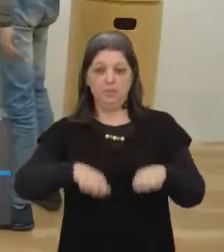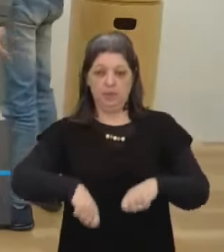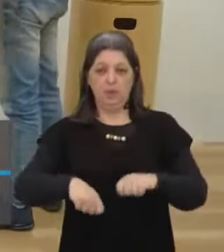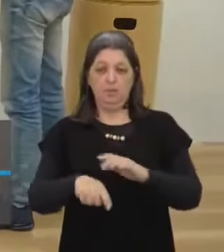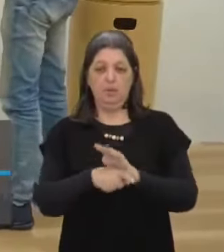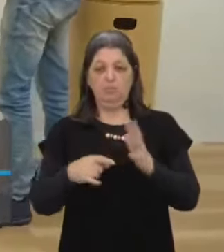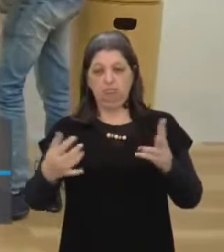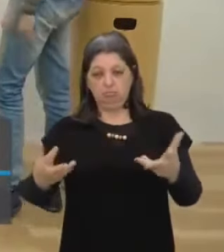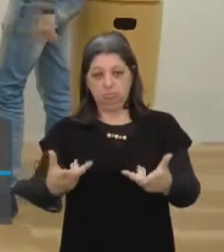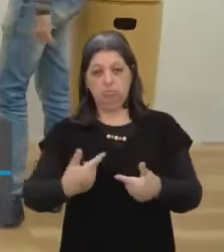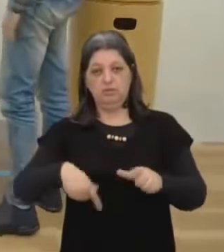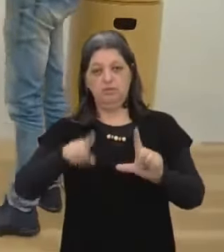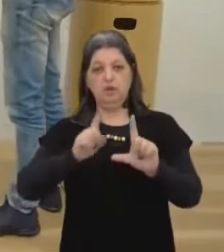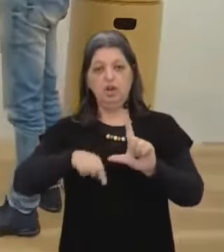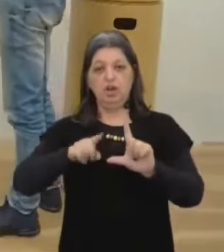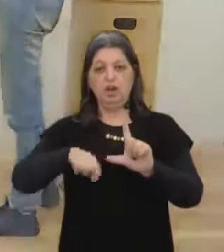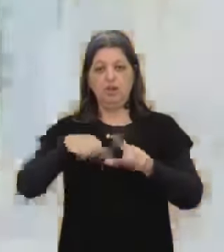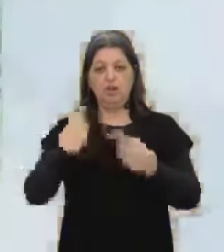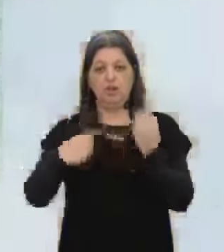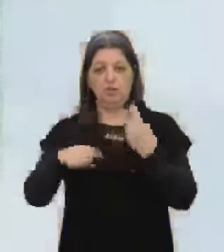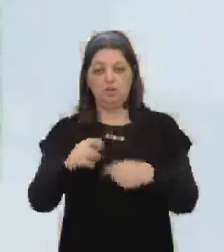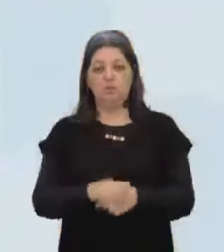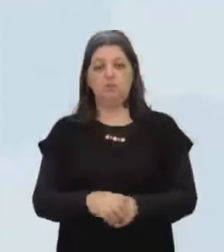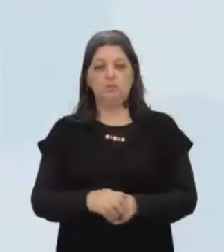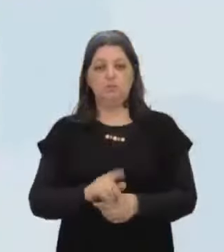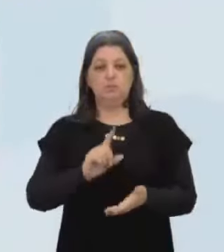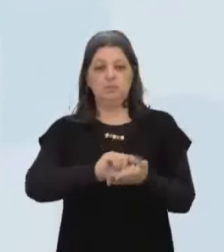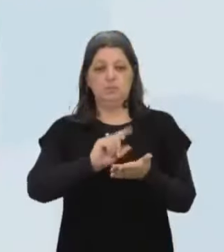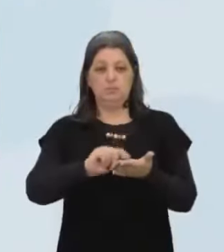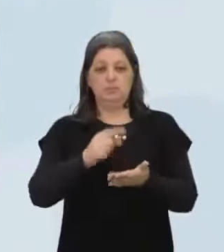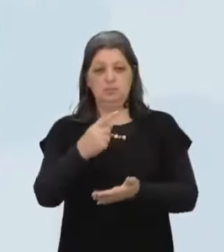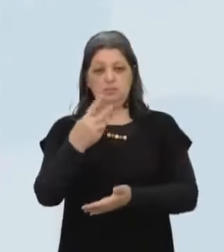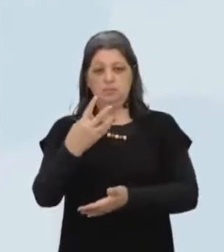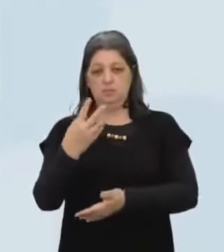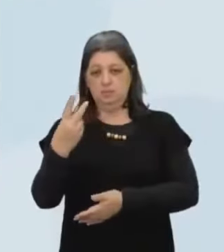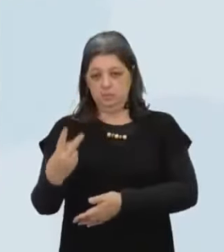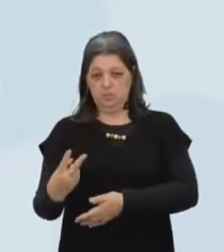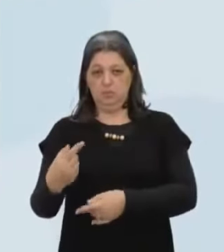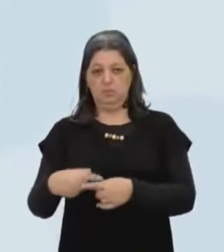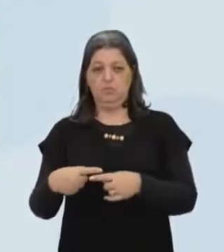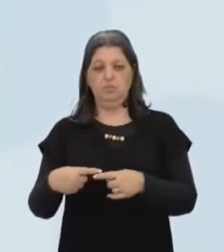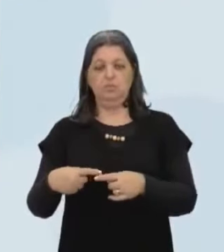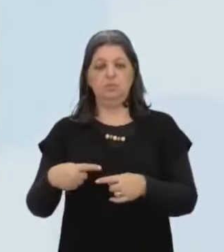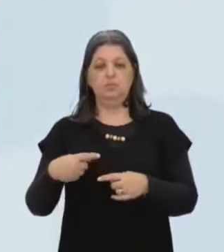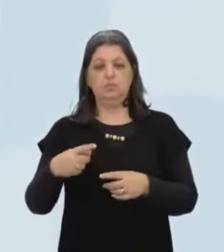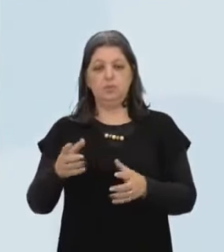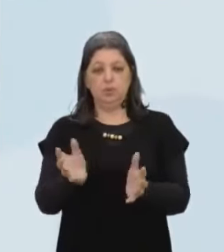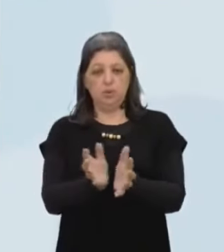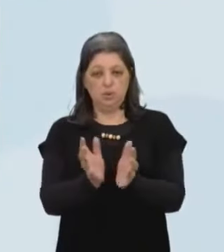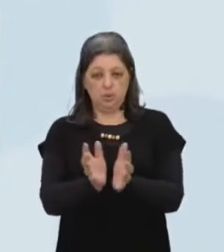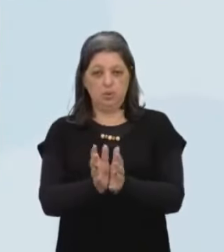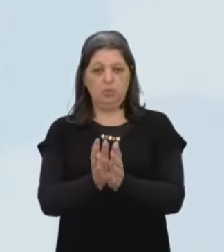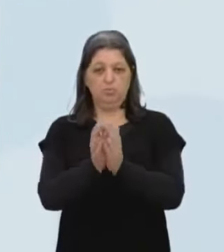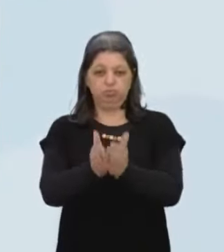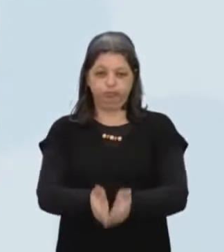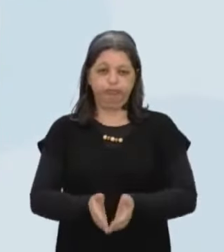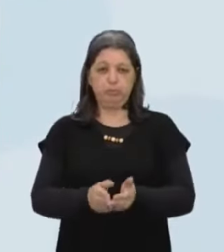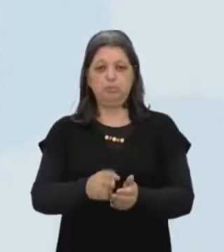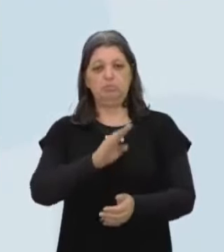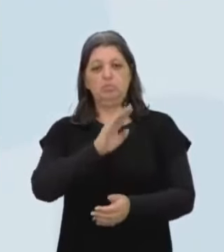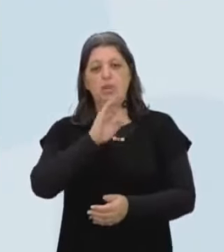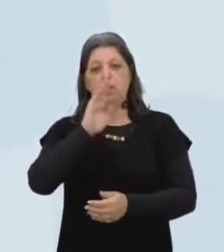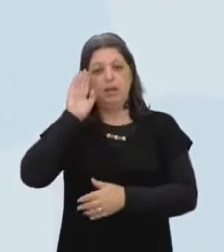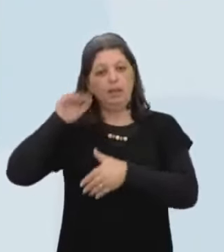maravilhosa letra Artigo 142 As forças armadas Constituídas pela marinha Pelo exército E pela aeronáutica São